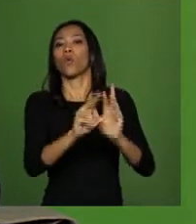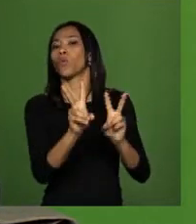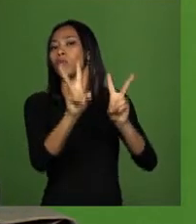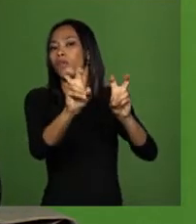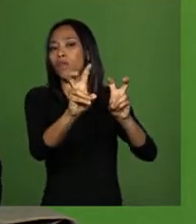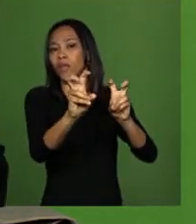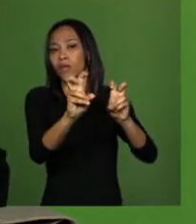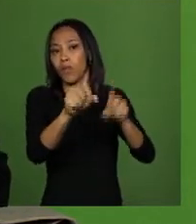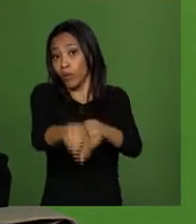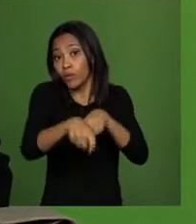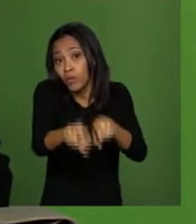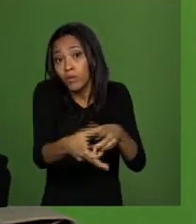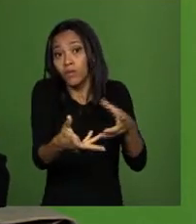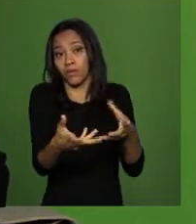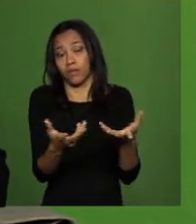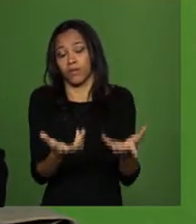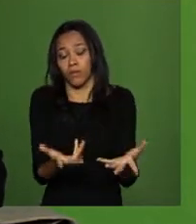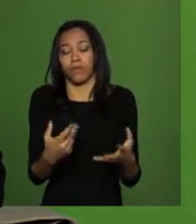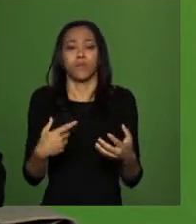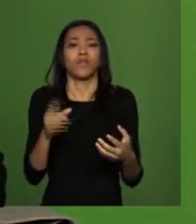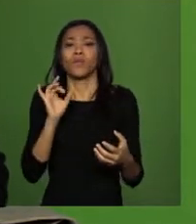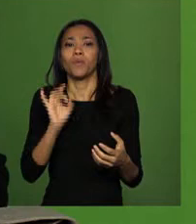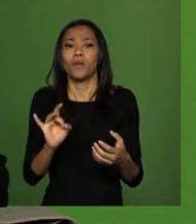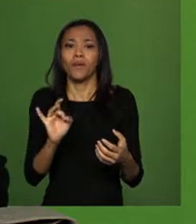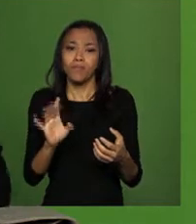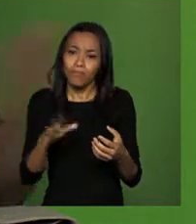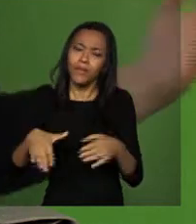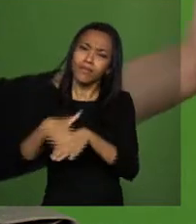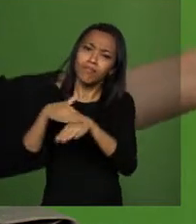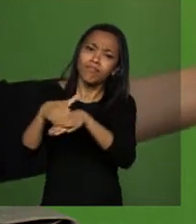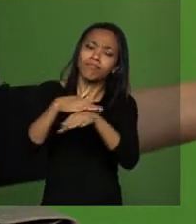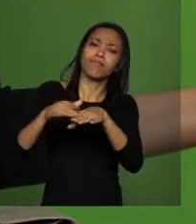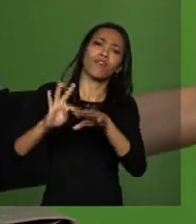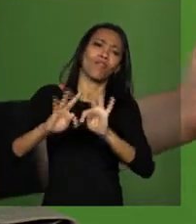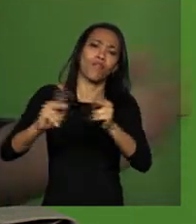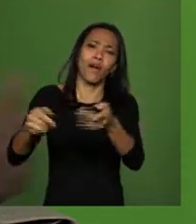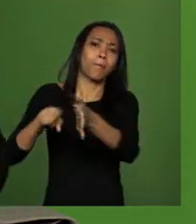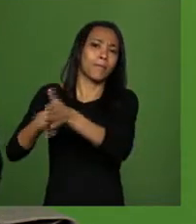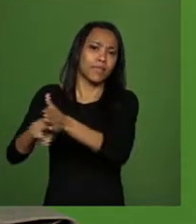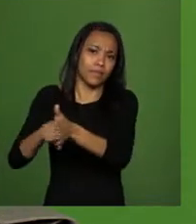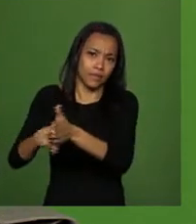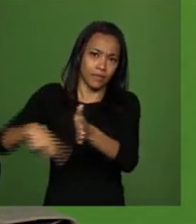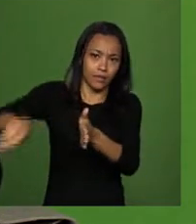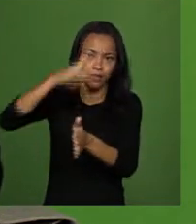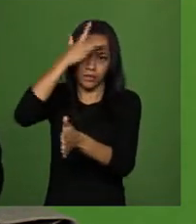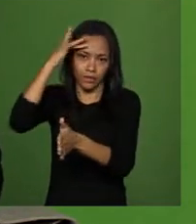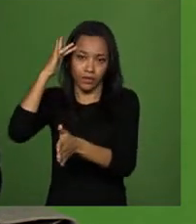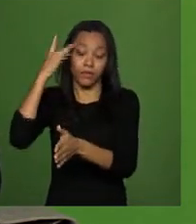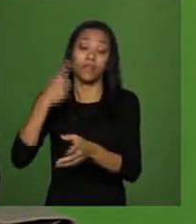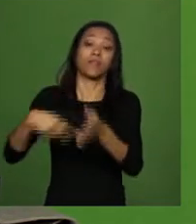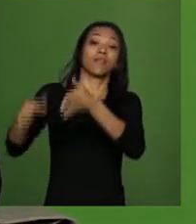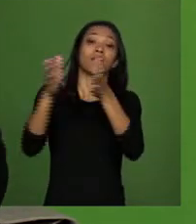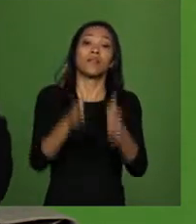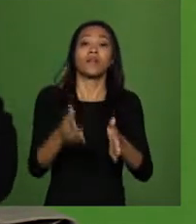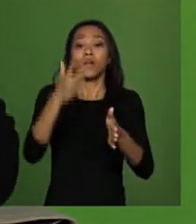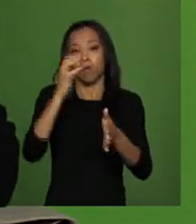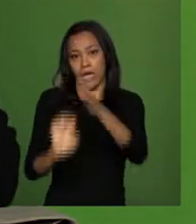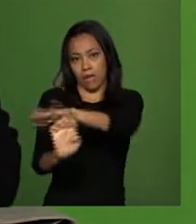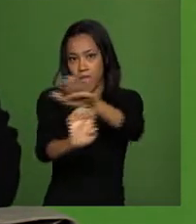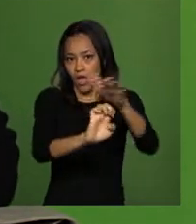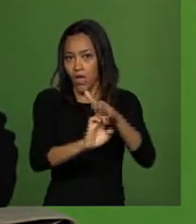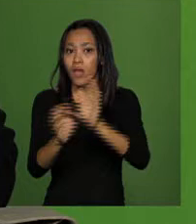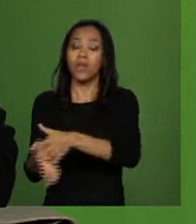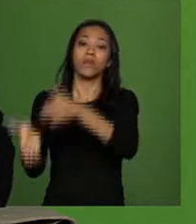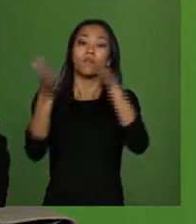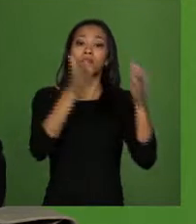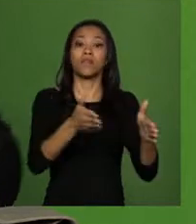populações tradicionais, dos empresários, dos formadores de opinião, dos pesquisadores, dos ministros, do Poder Executivo, do Poder Executivo